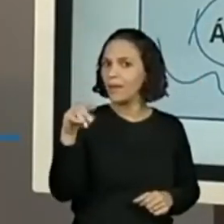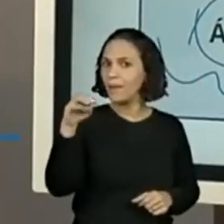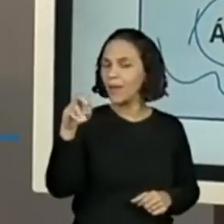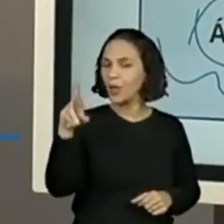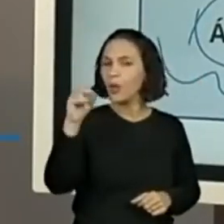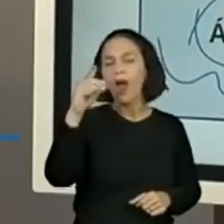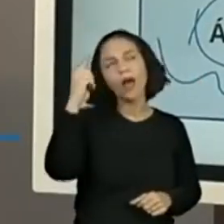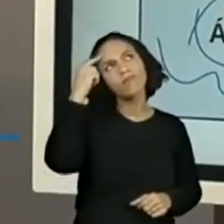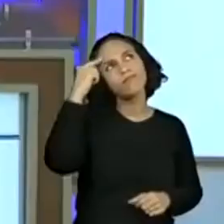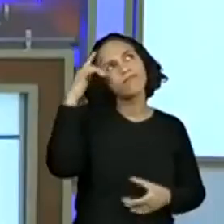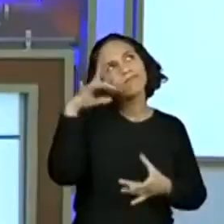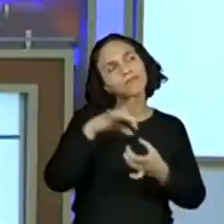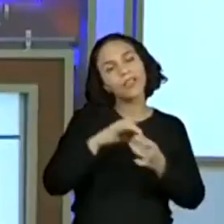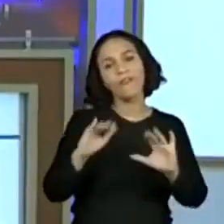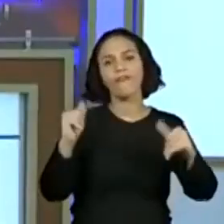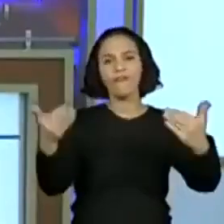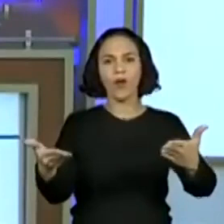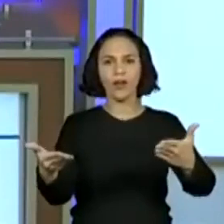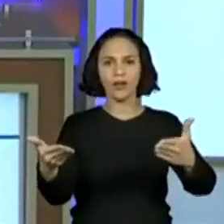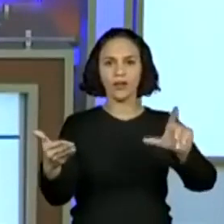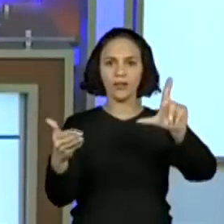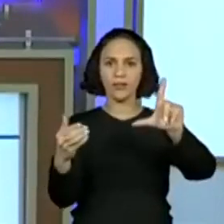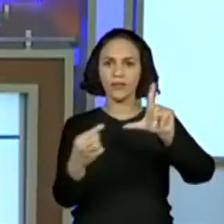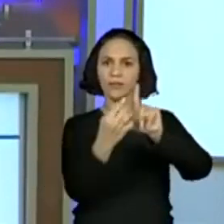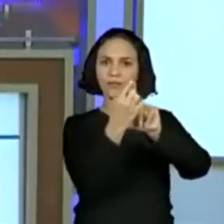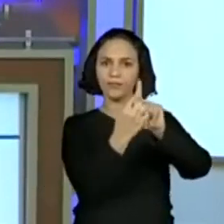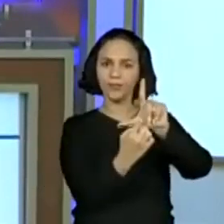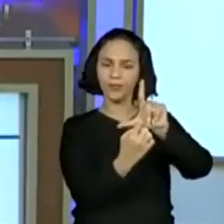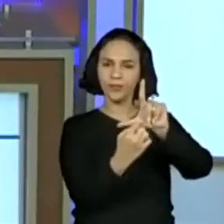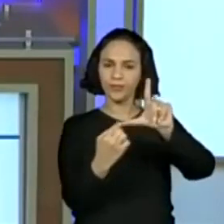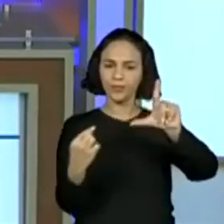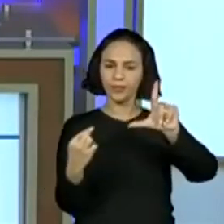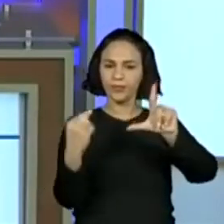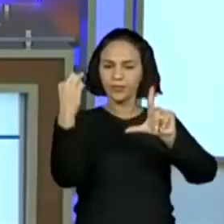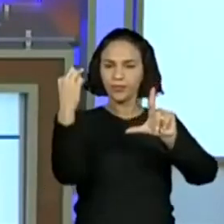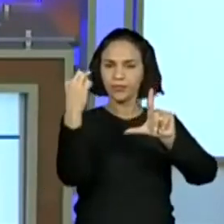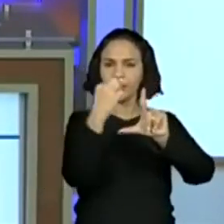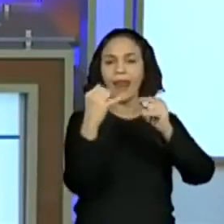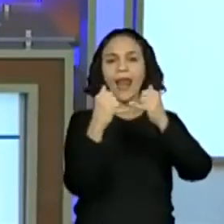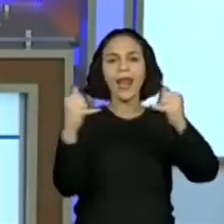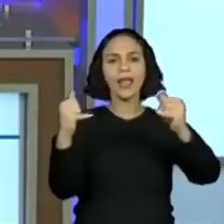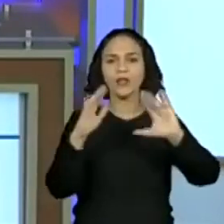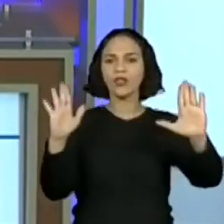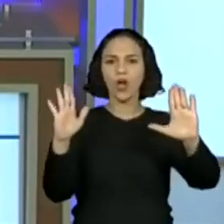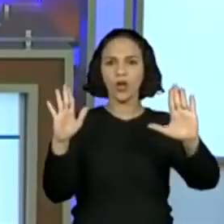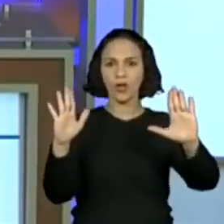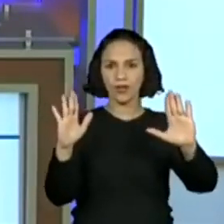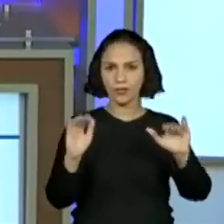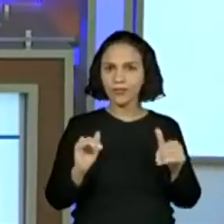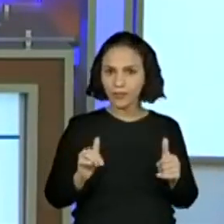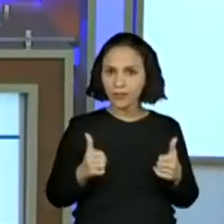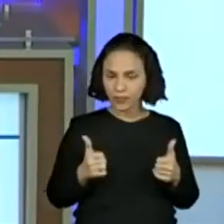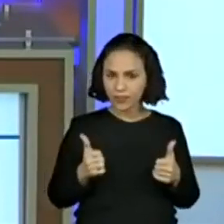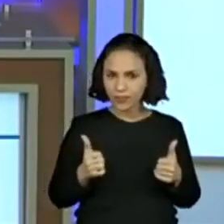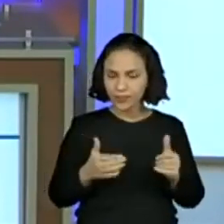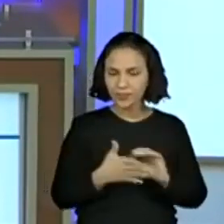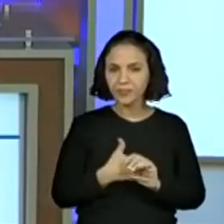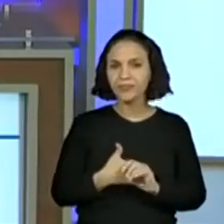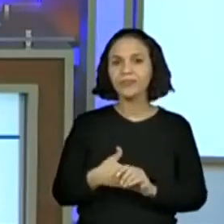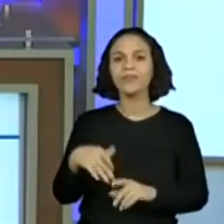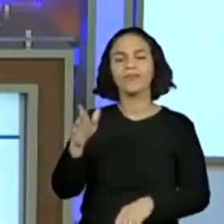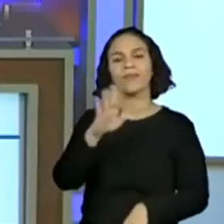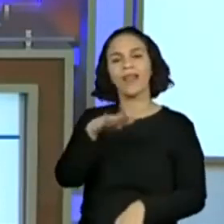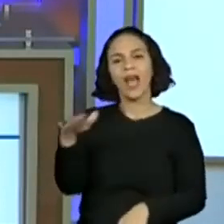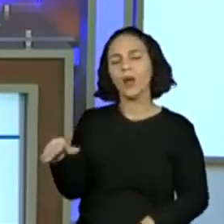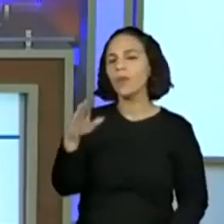Certo? Até aí, tudo bem? Certo? Deixa eu dar uma olhadinha aqui. Professora Patrícia falando que a aluna Bianca está